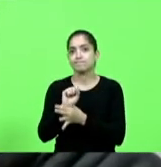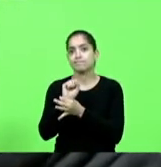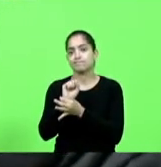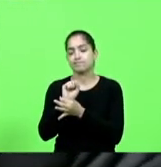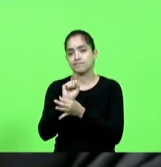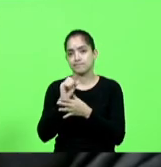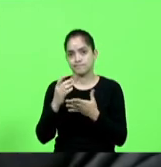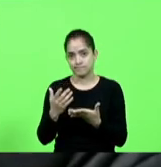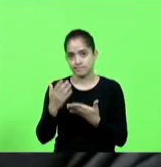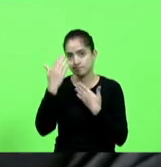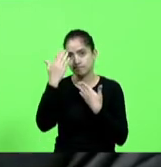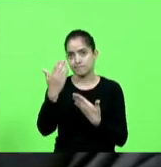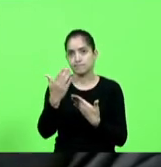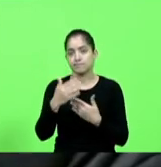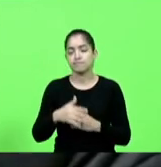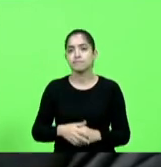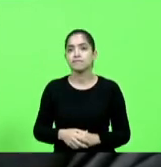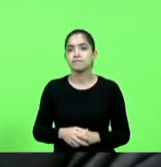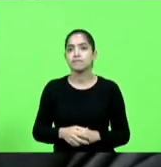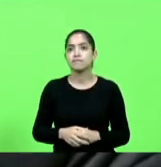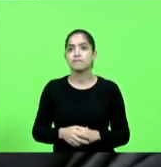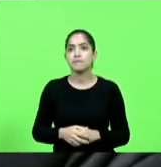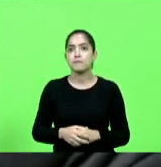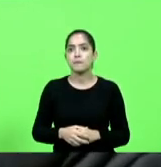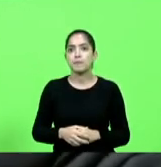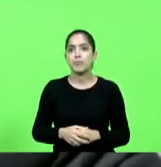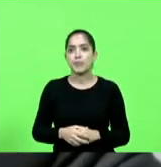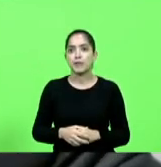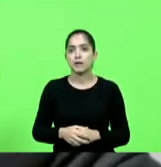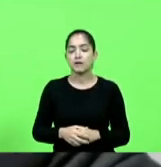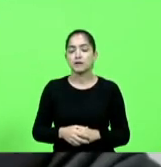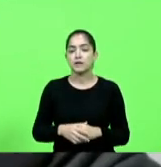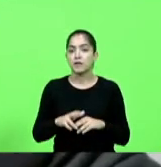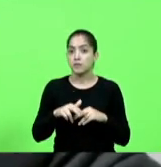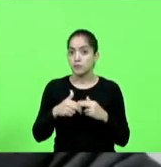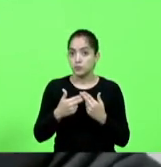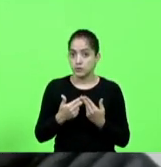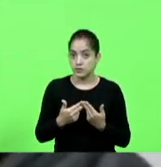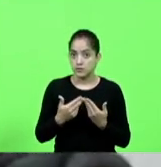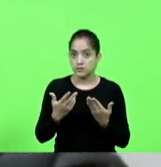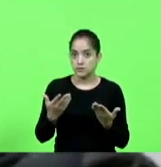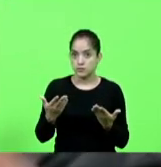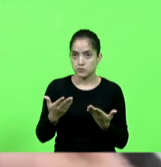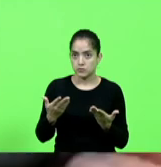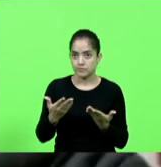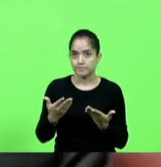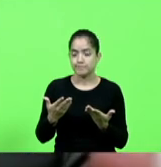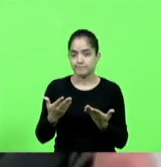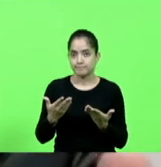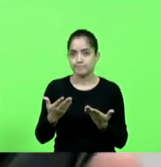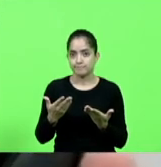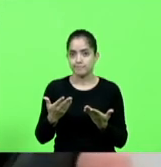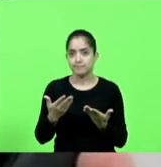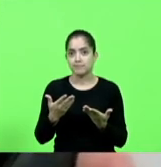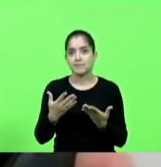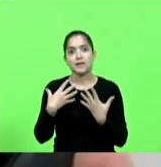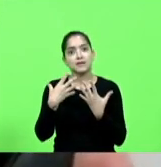agradece por isso que tem a simpatia